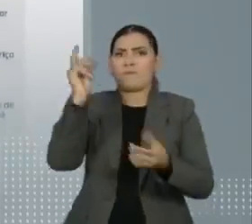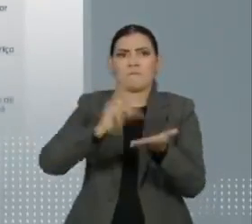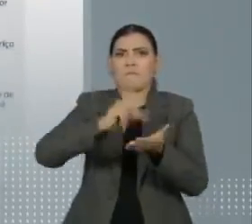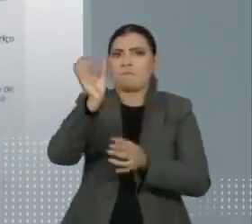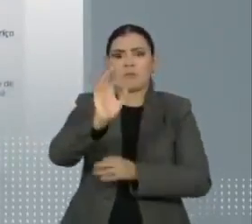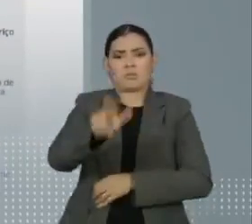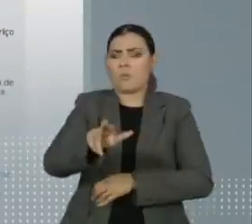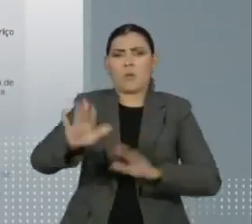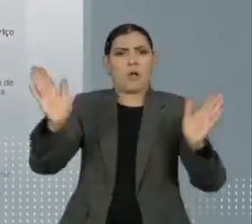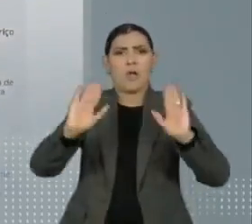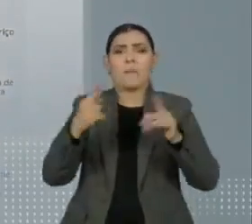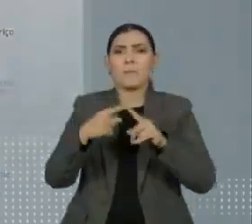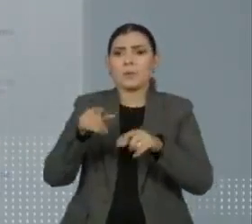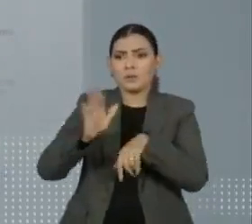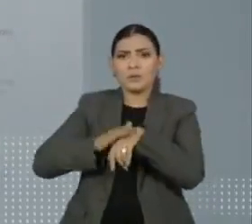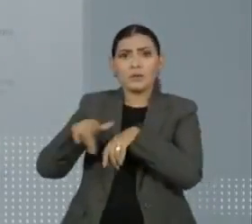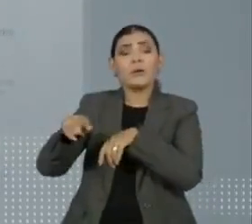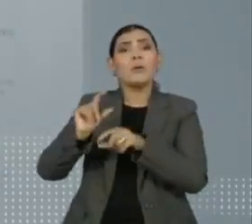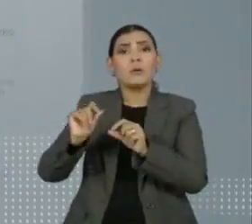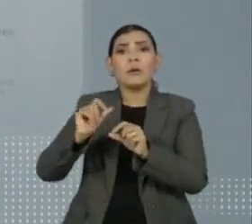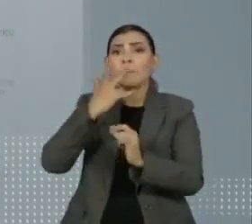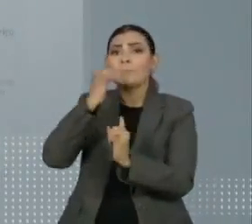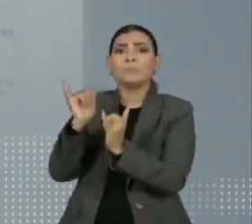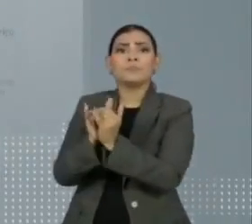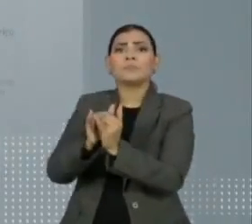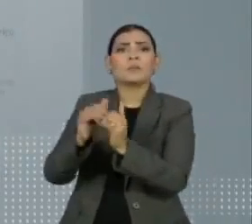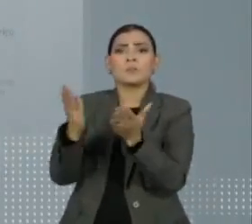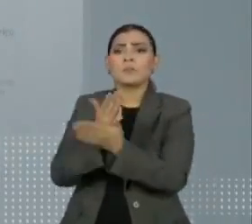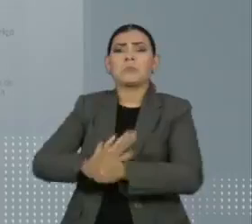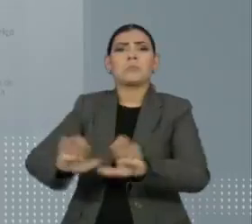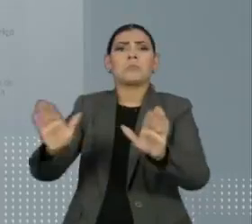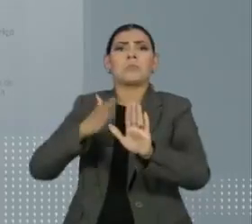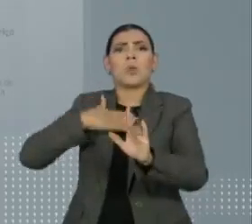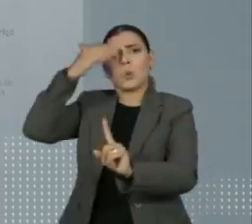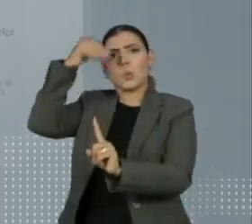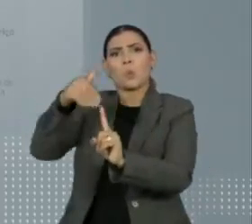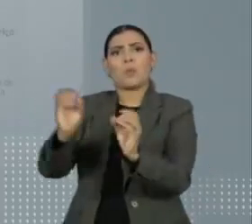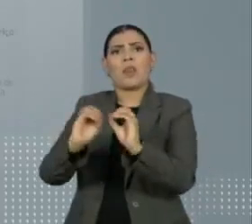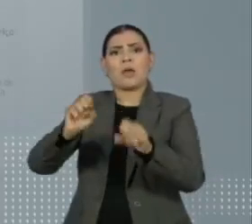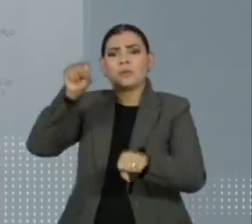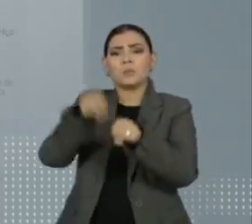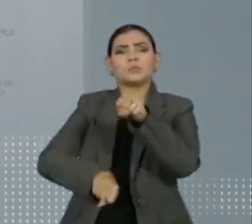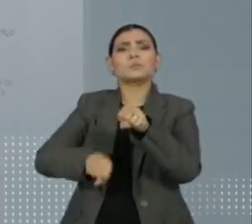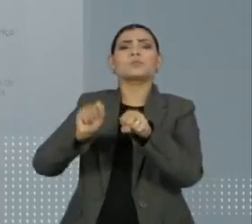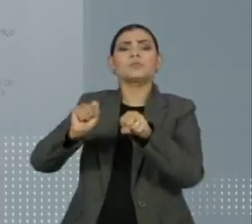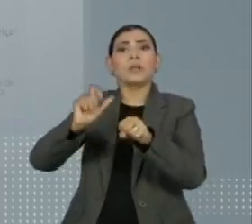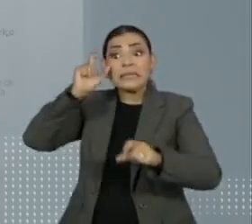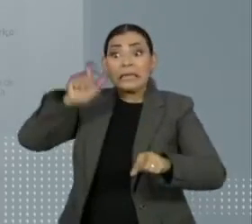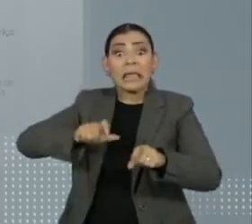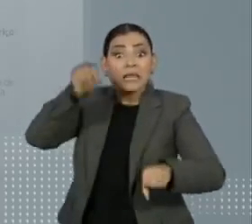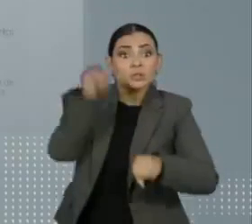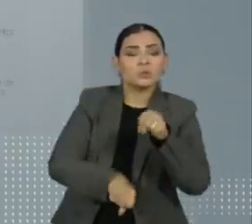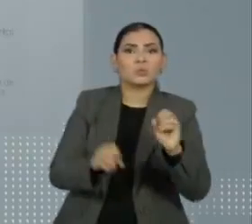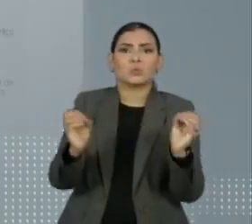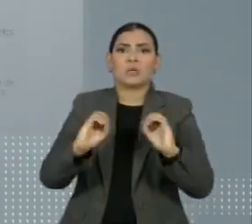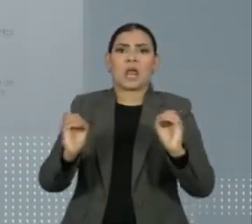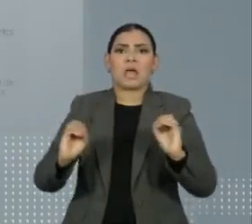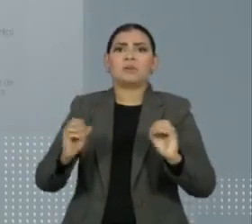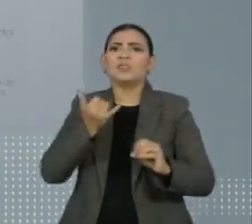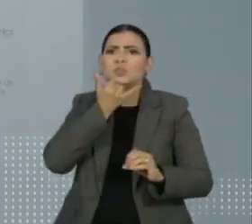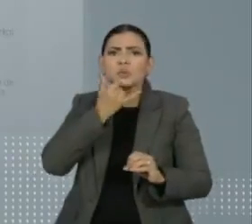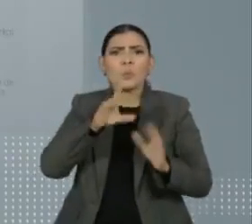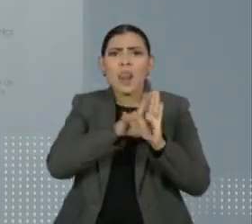promotor de justiça manifestou-se pela absolvição do réu por ter cometido estupro culposo, tipo penal que não